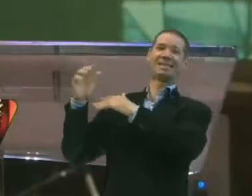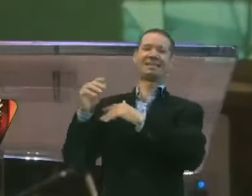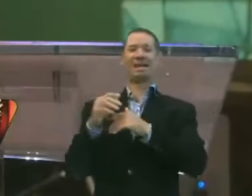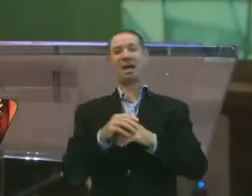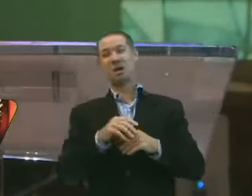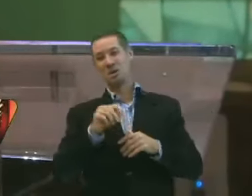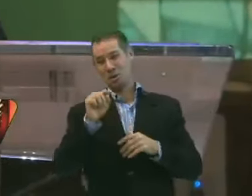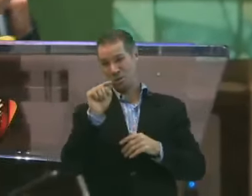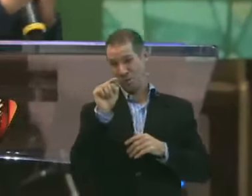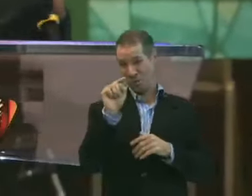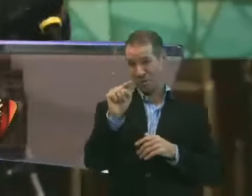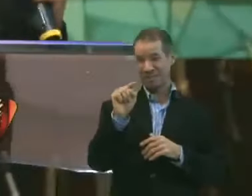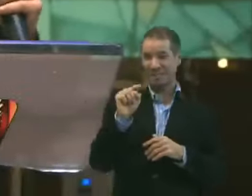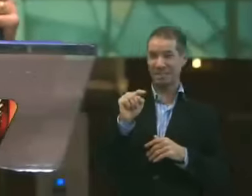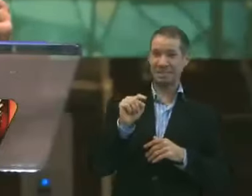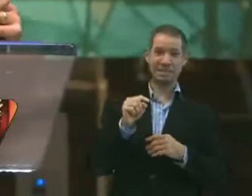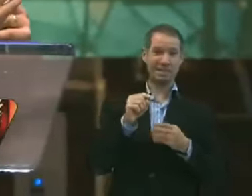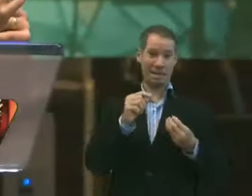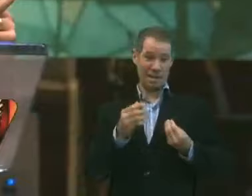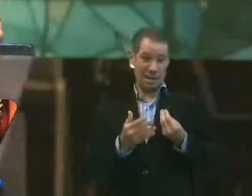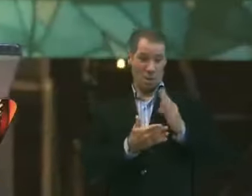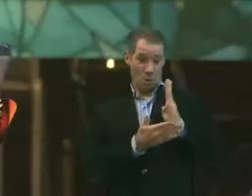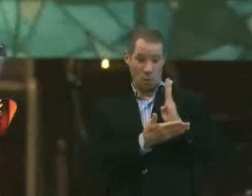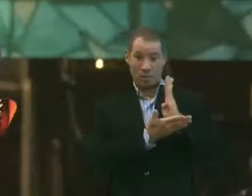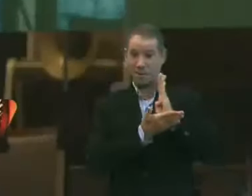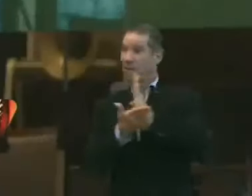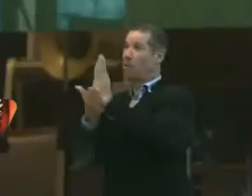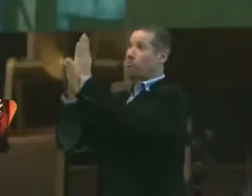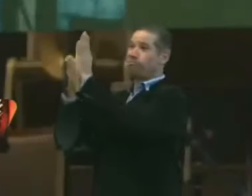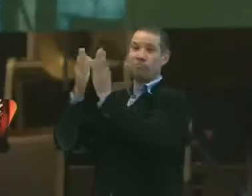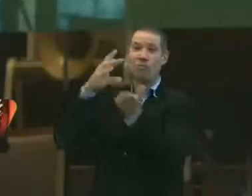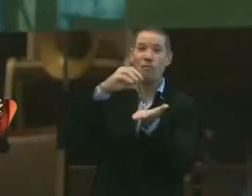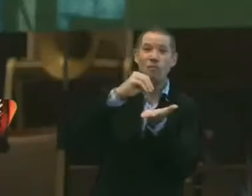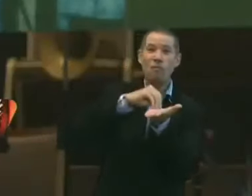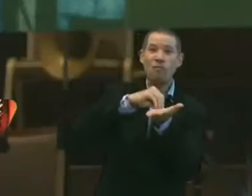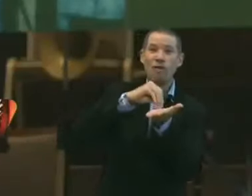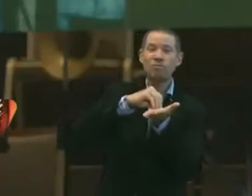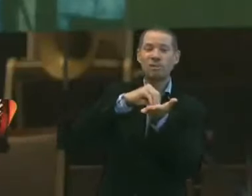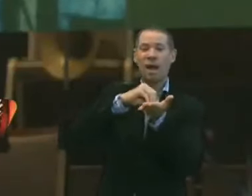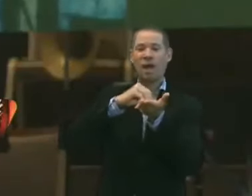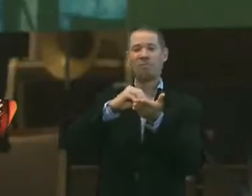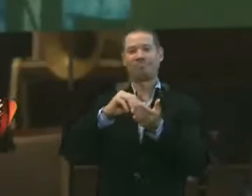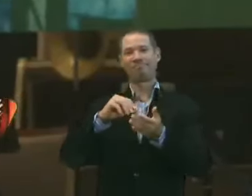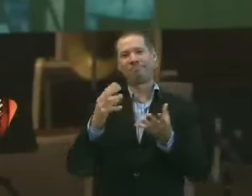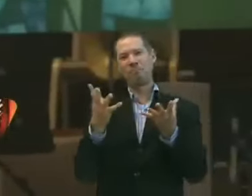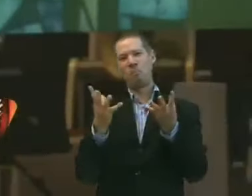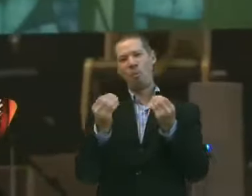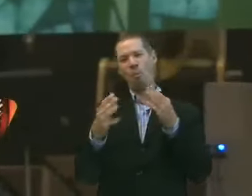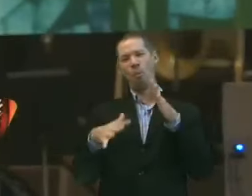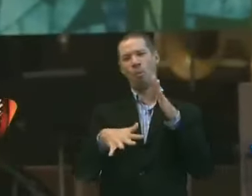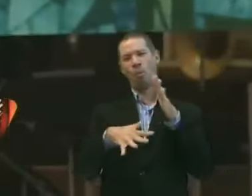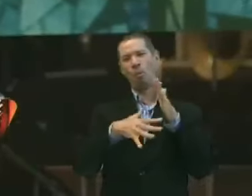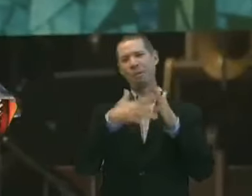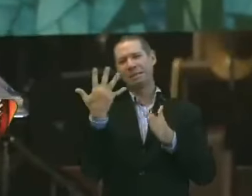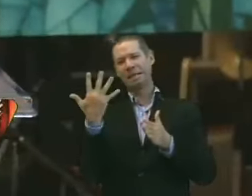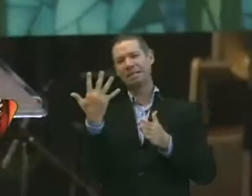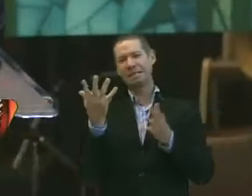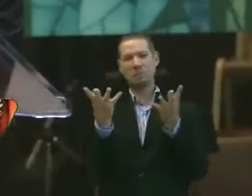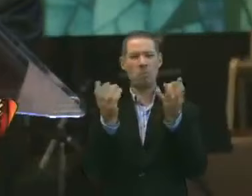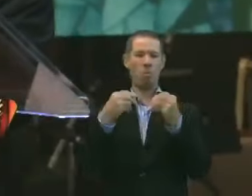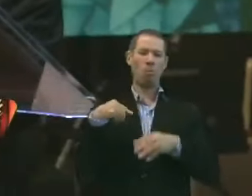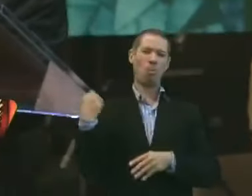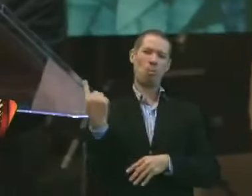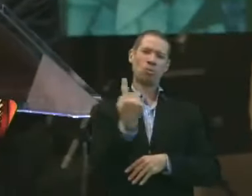Esse você. Não entrega o seu coração. E por causa disso. Muitas vezes. Muitos de